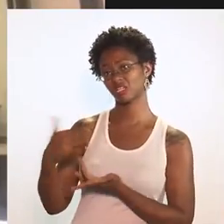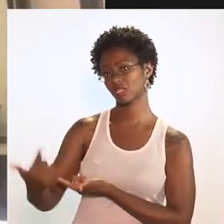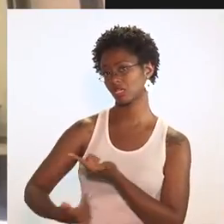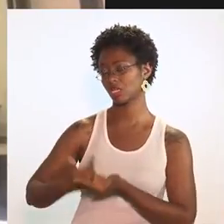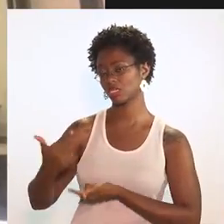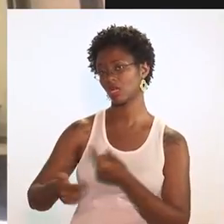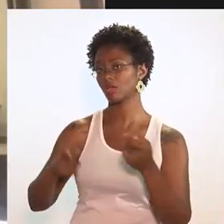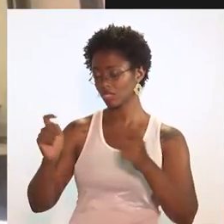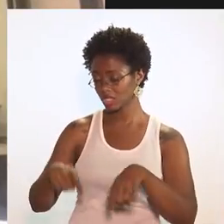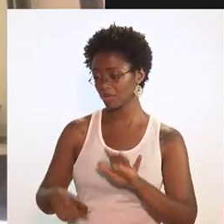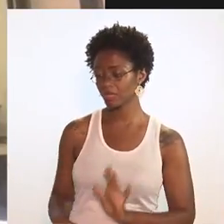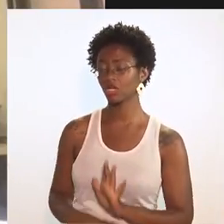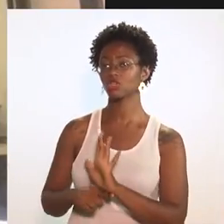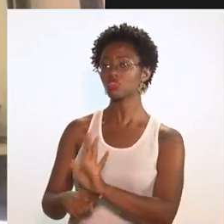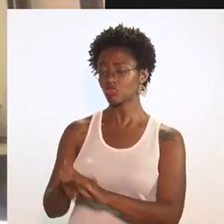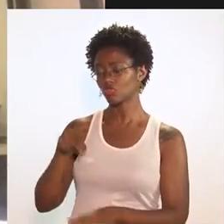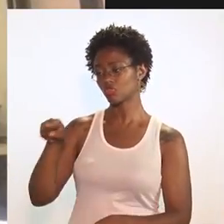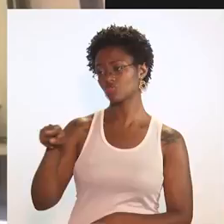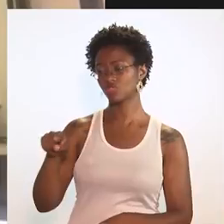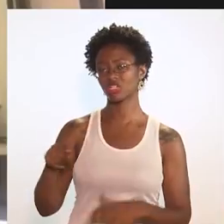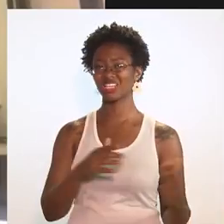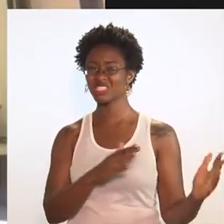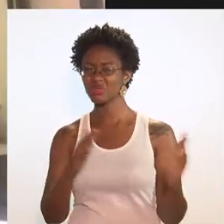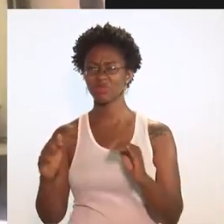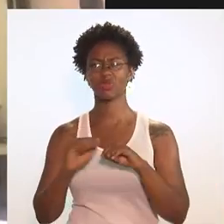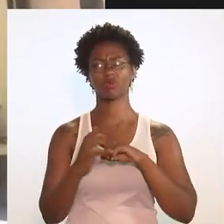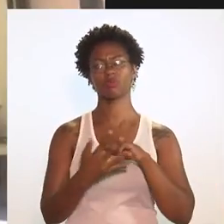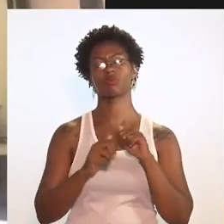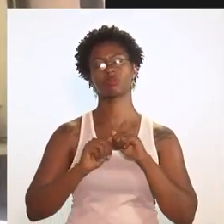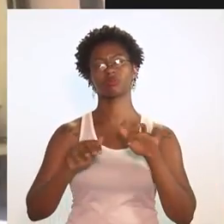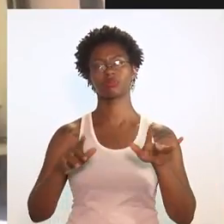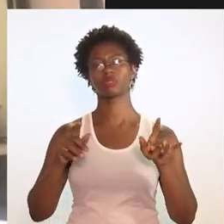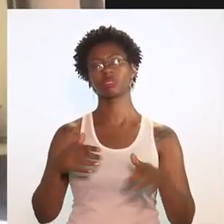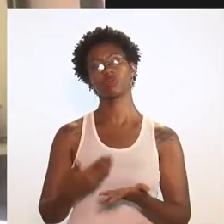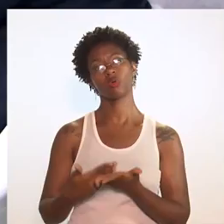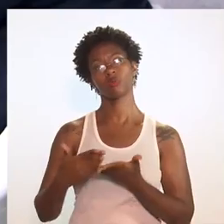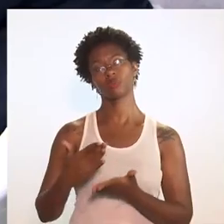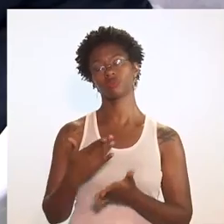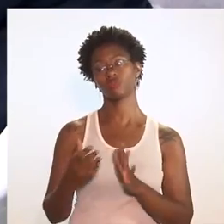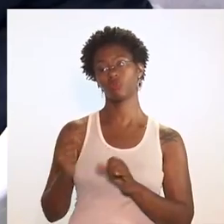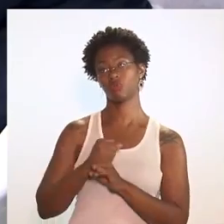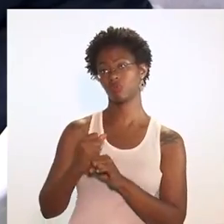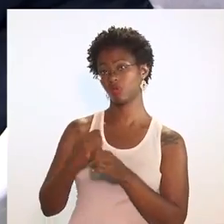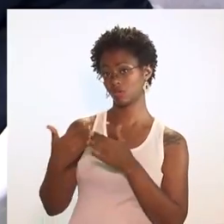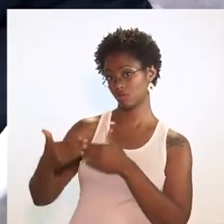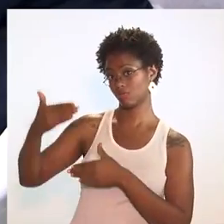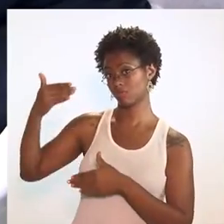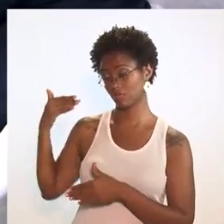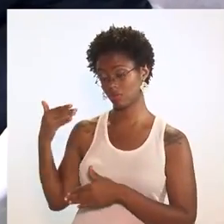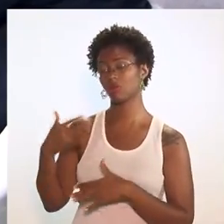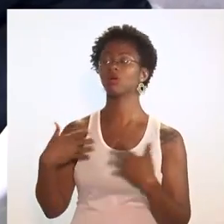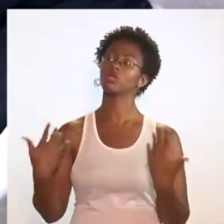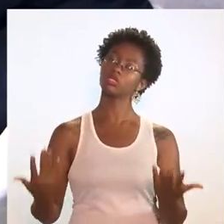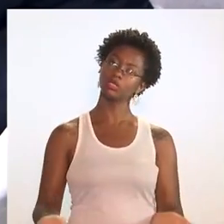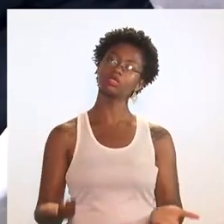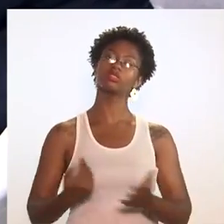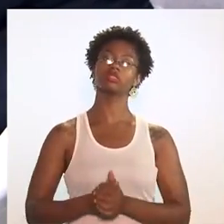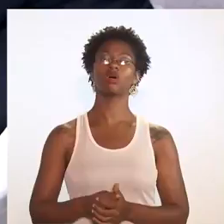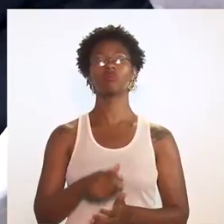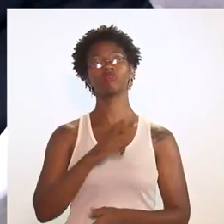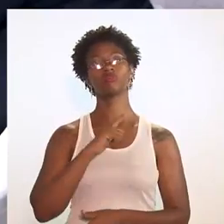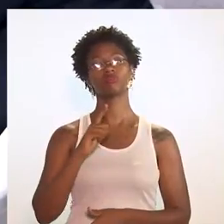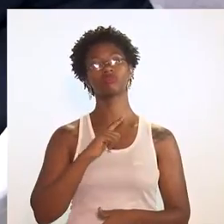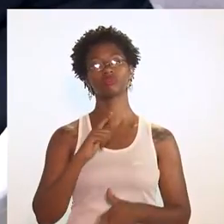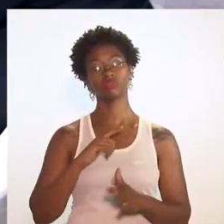Secretaria de Trabalho que pudessem contemplar esse momento de pandemia que começou no ano anterior. E aí, no primeiro